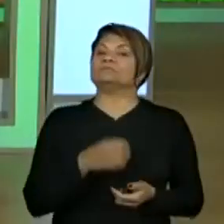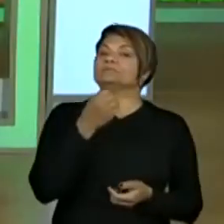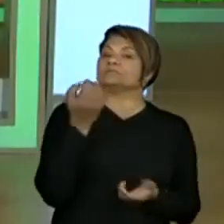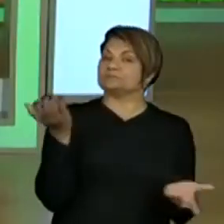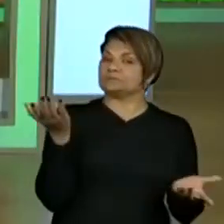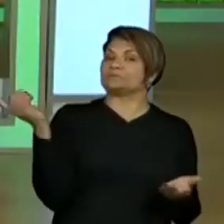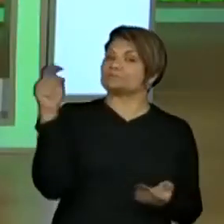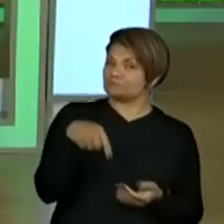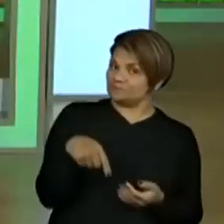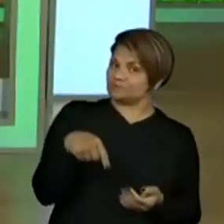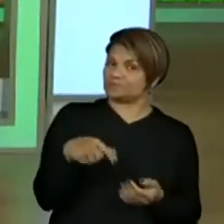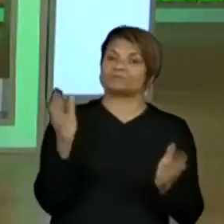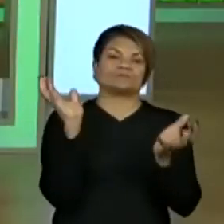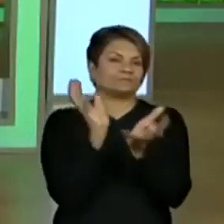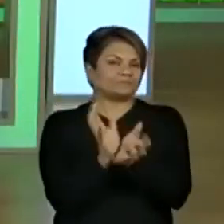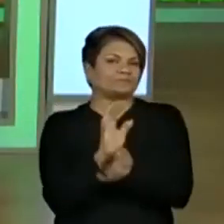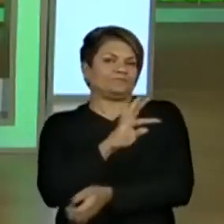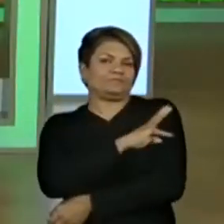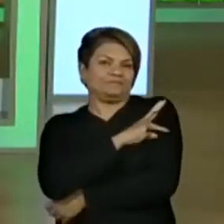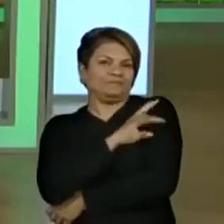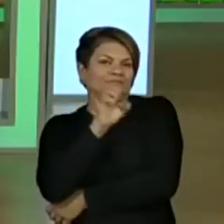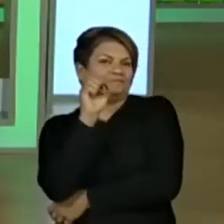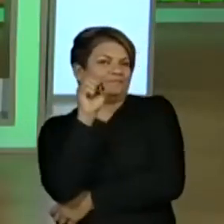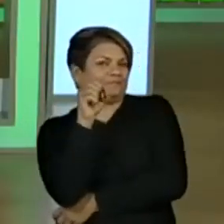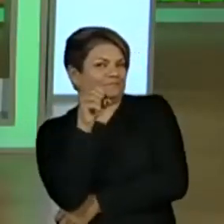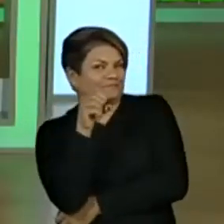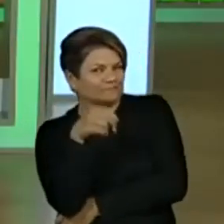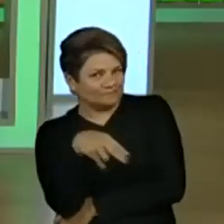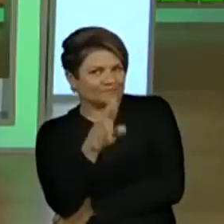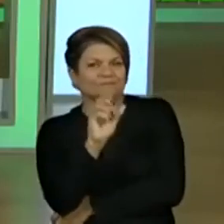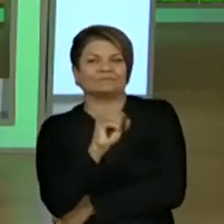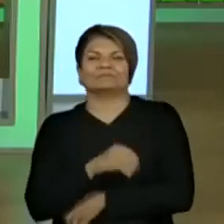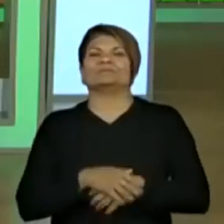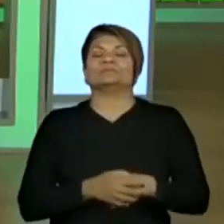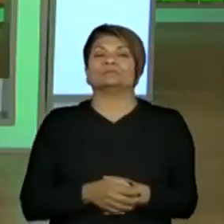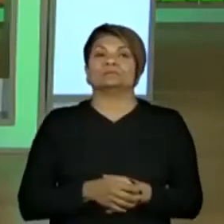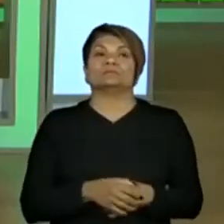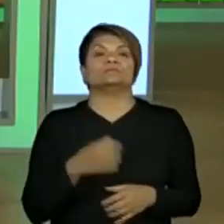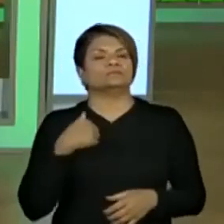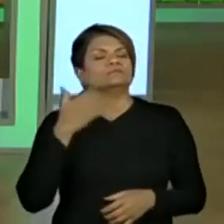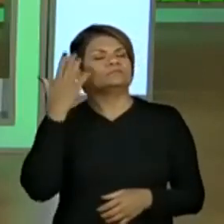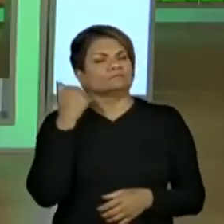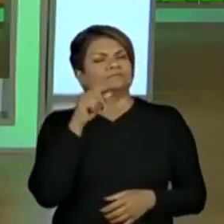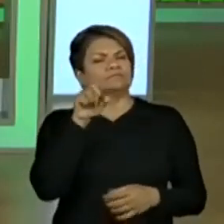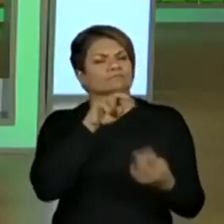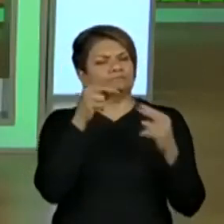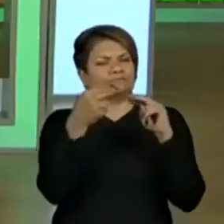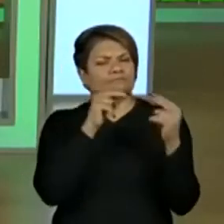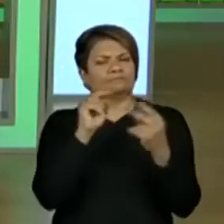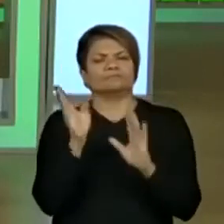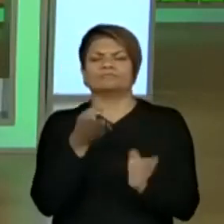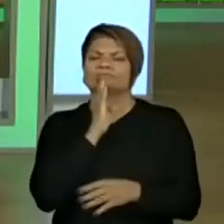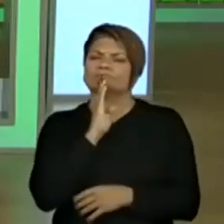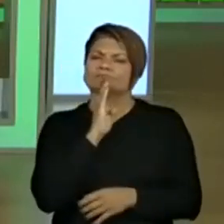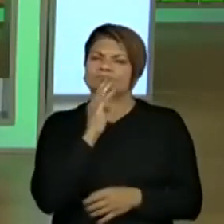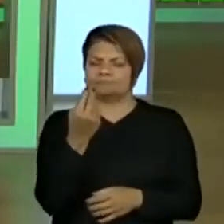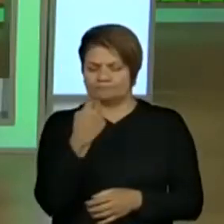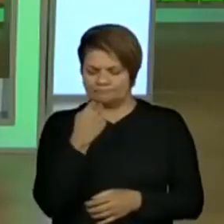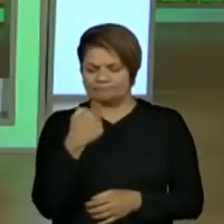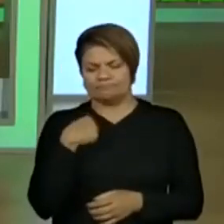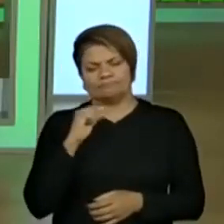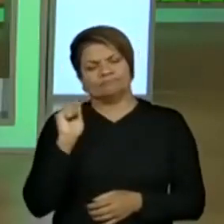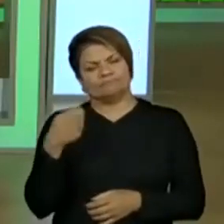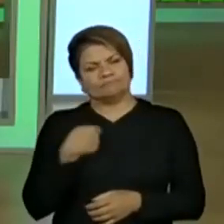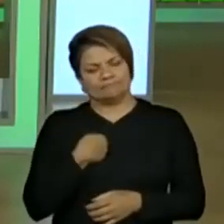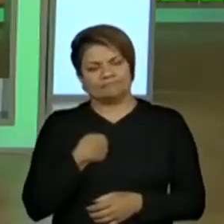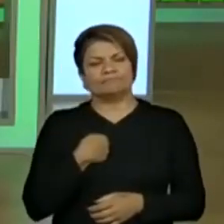Voltei, galerinha, do quarto ano. Eu sei que vocês já me conhecem, mas não custa lembrar. Eu sou a